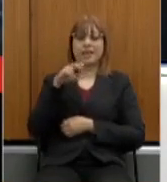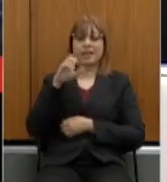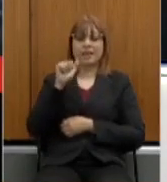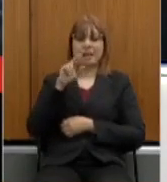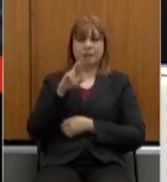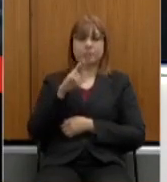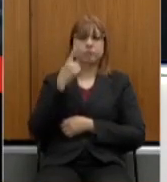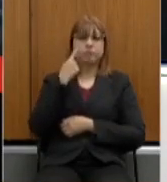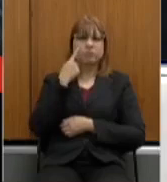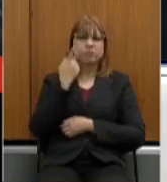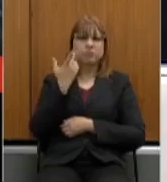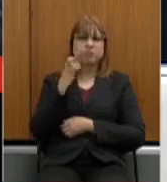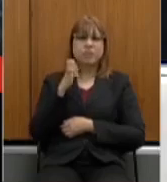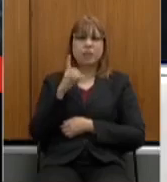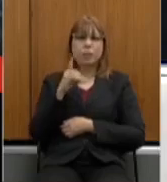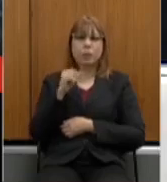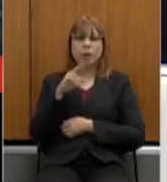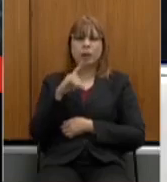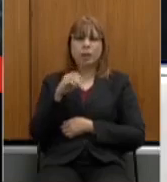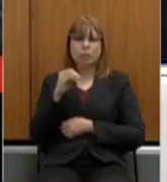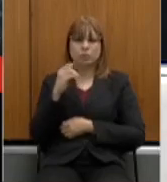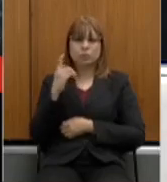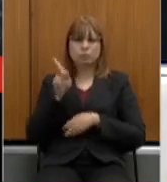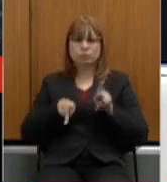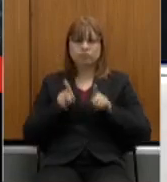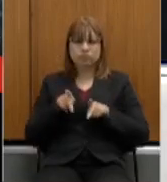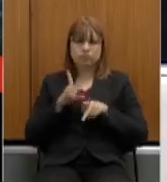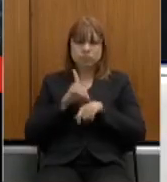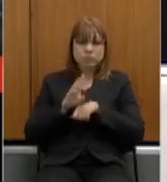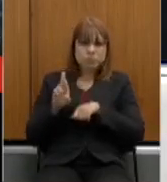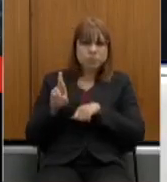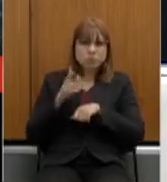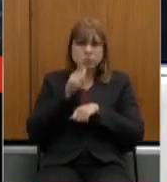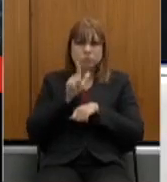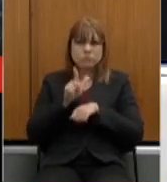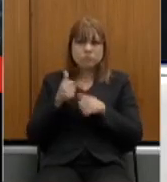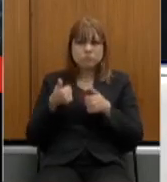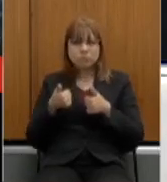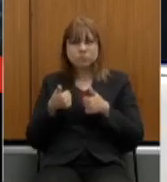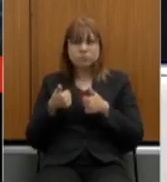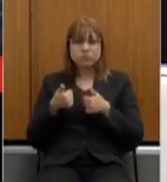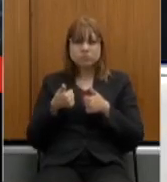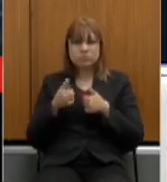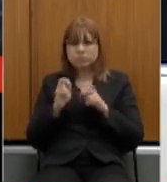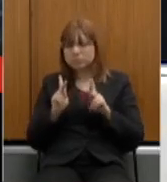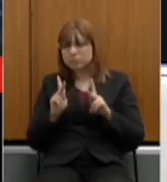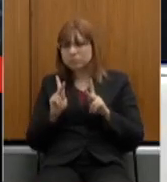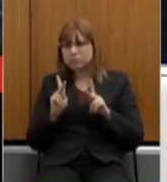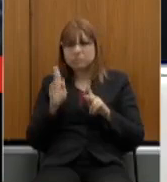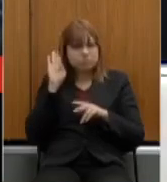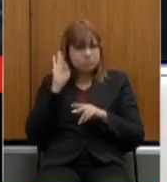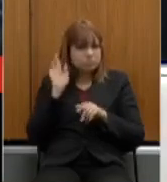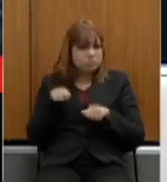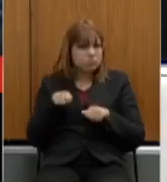Eduardo Costa parece que ok vamos ver se nós conseguimos lhe ouvir